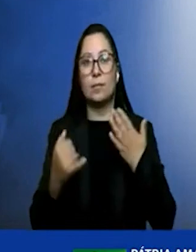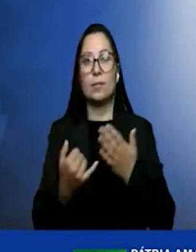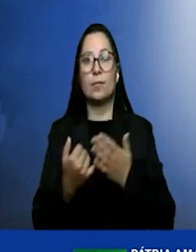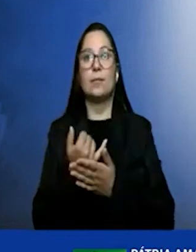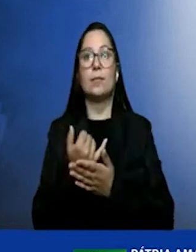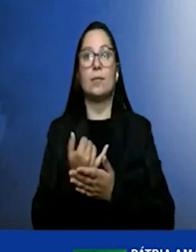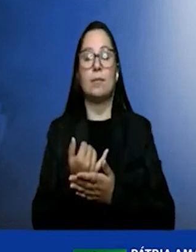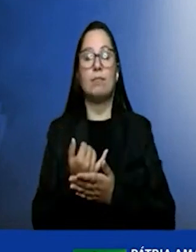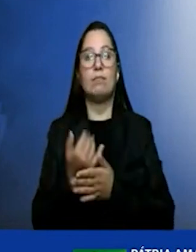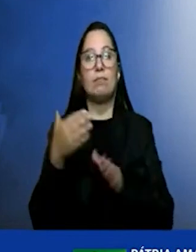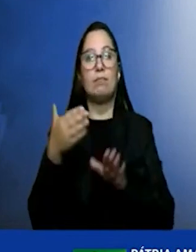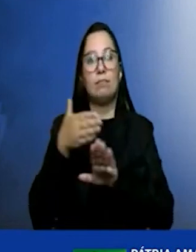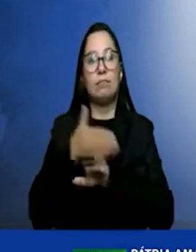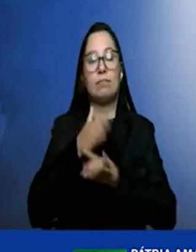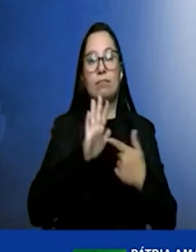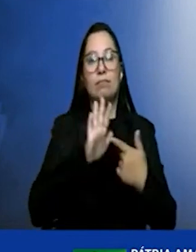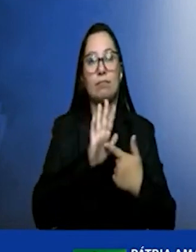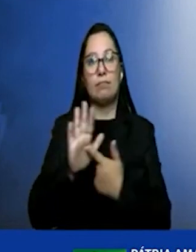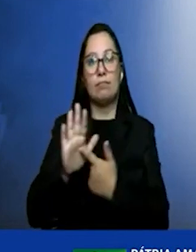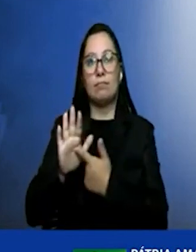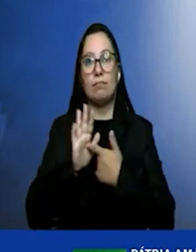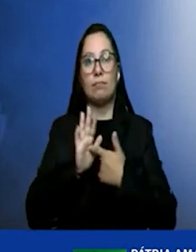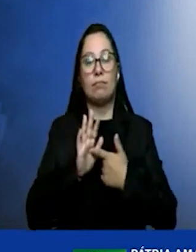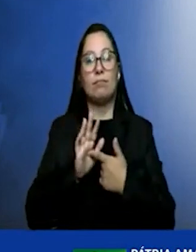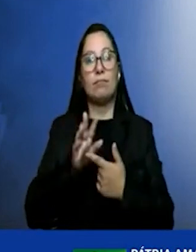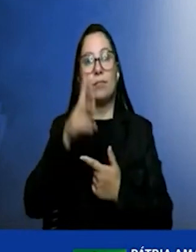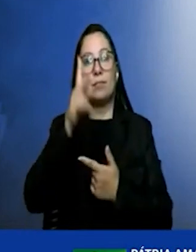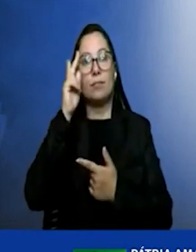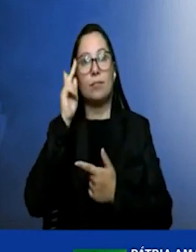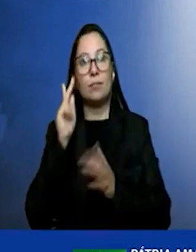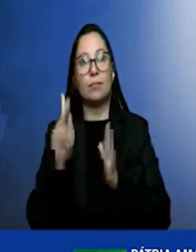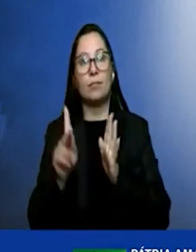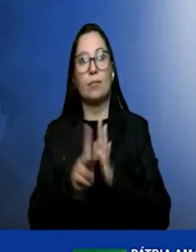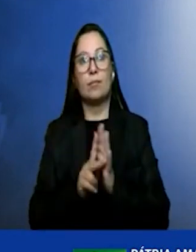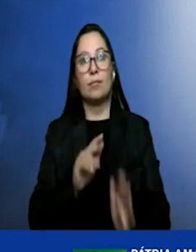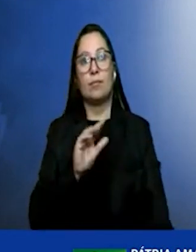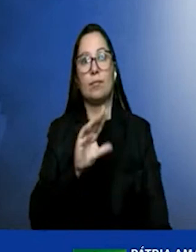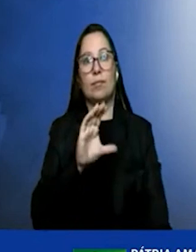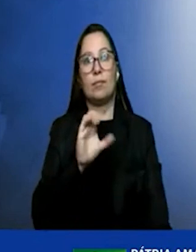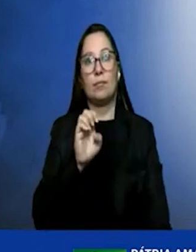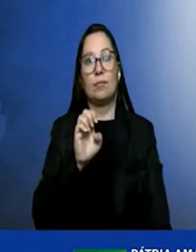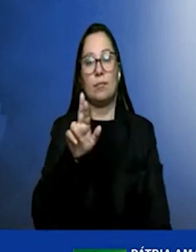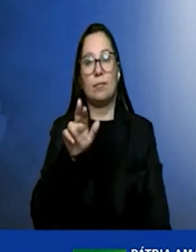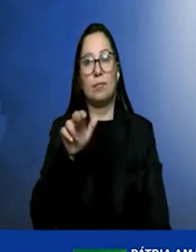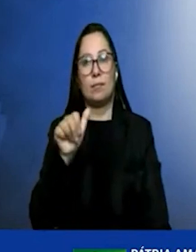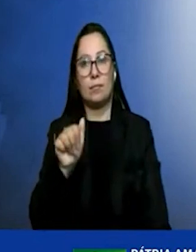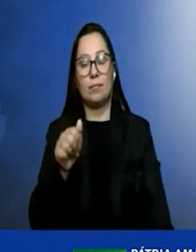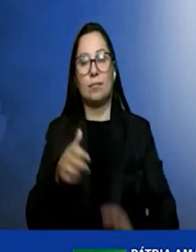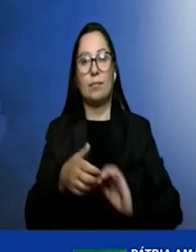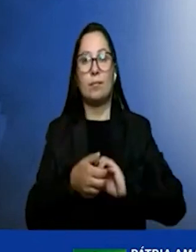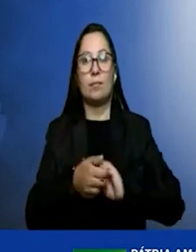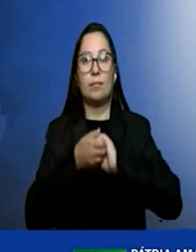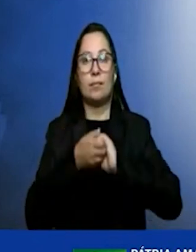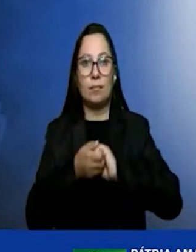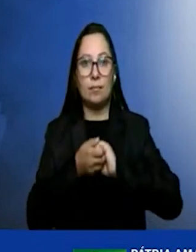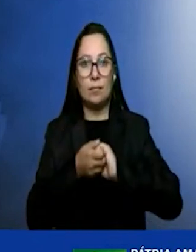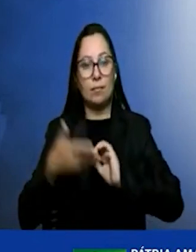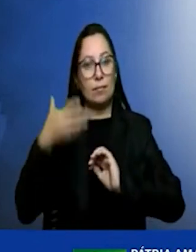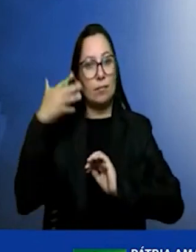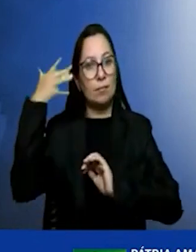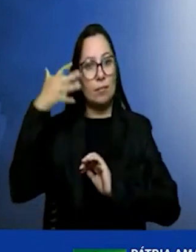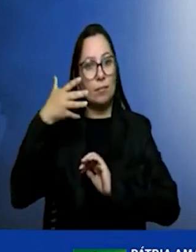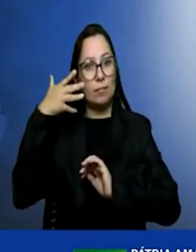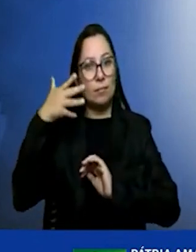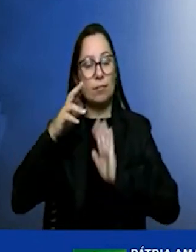aqui apresentando esse case Ceará. Cumprimentar os panelistas em nome do